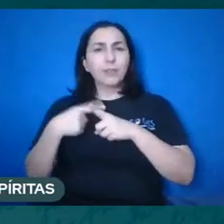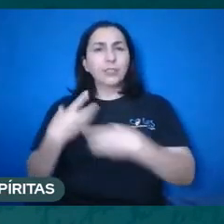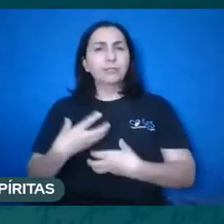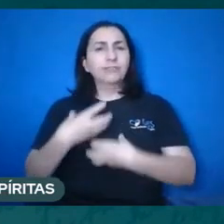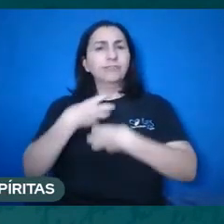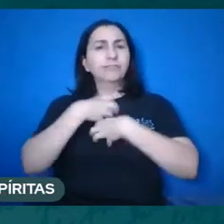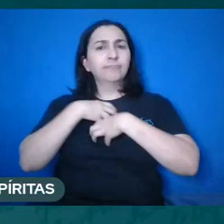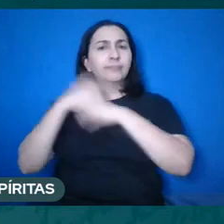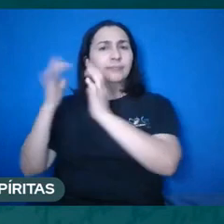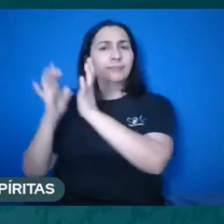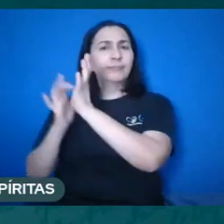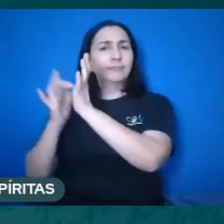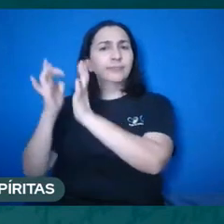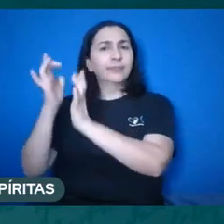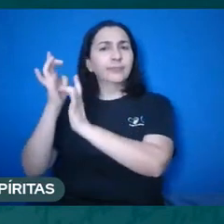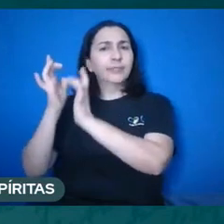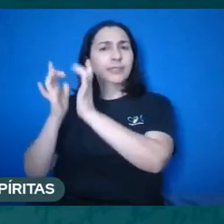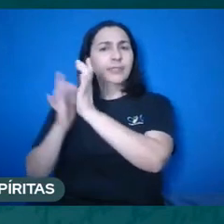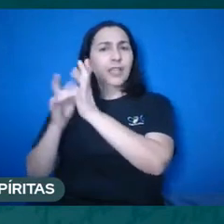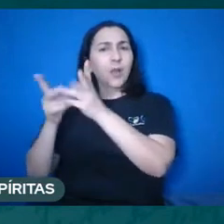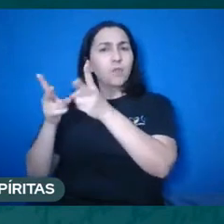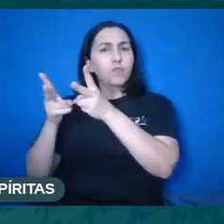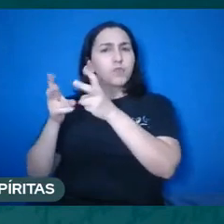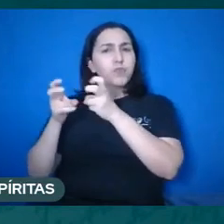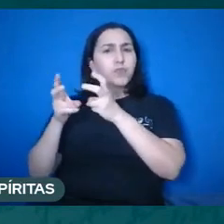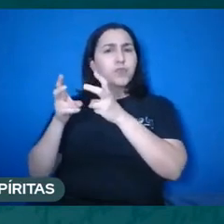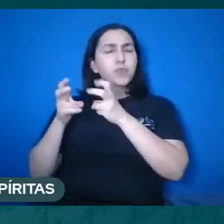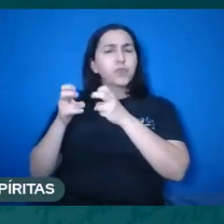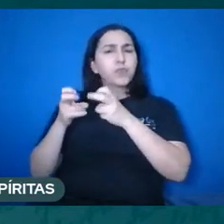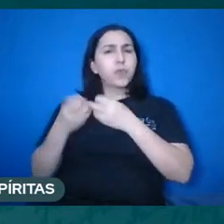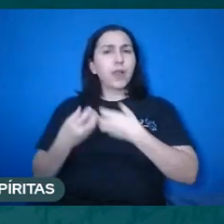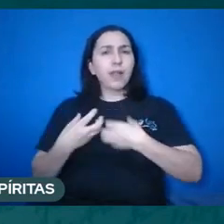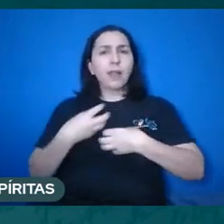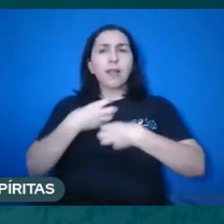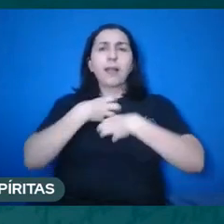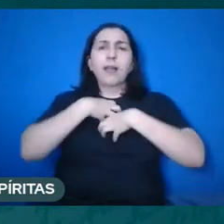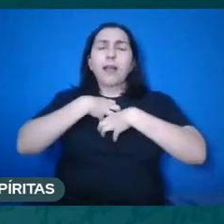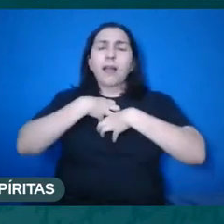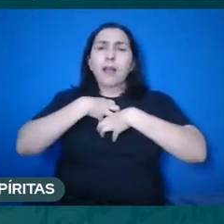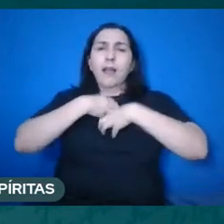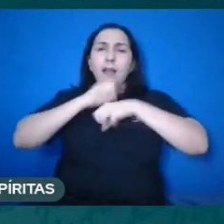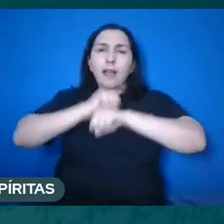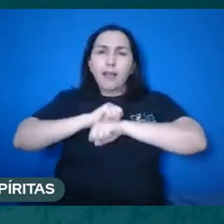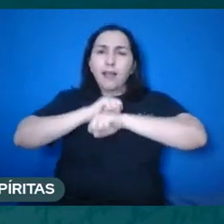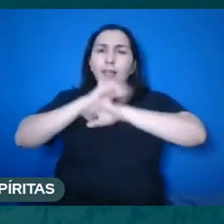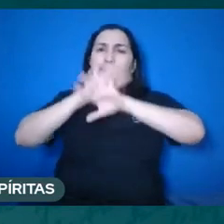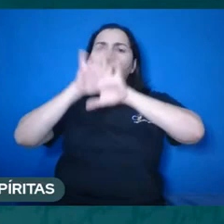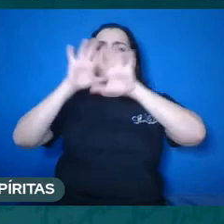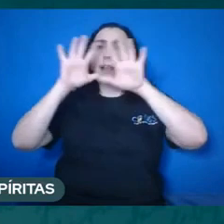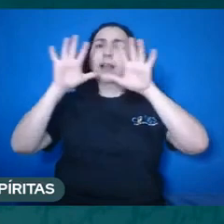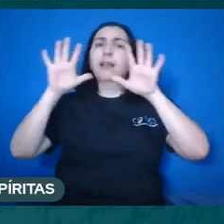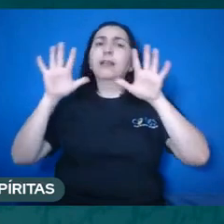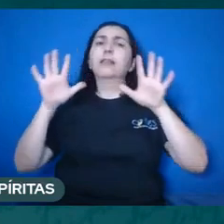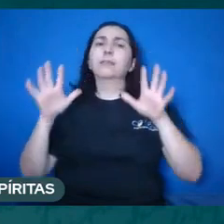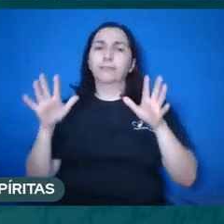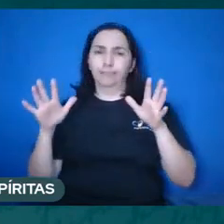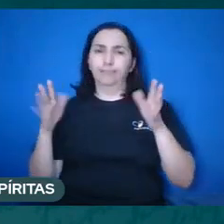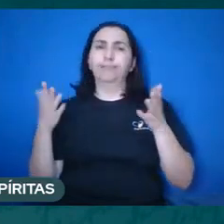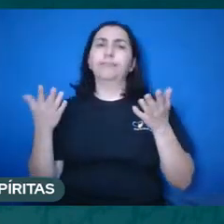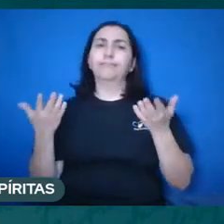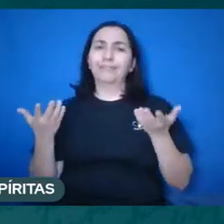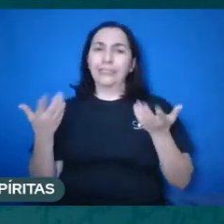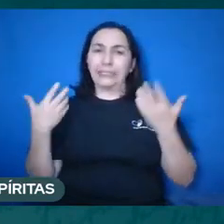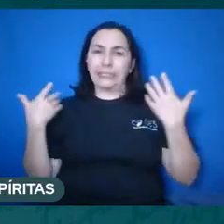dentro dele, tudo ficou claro e ele se tocou. Que horror tudo que eu fiz.